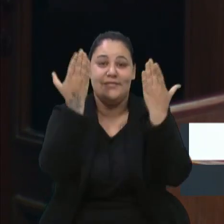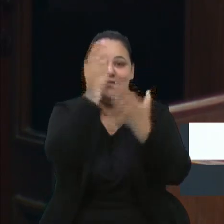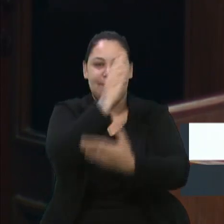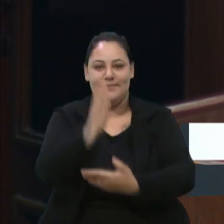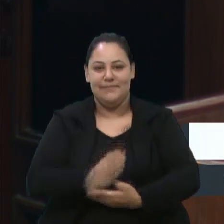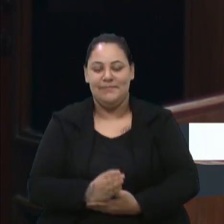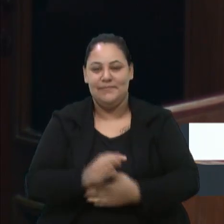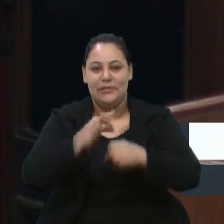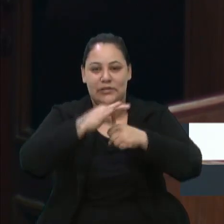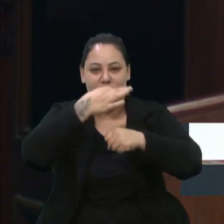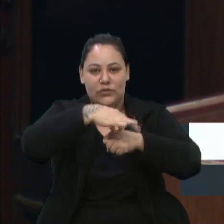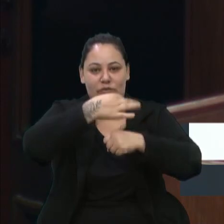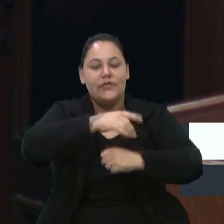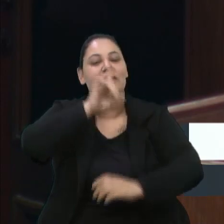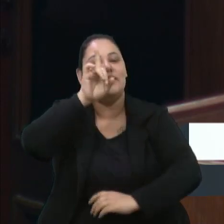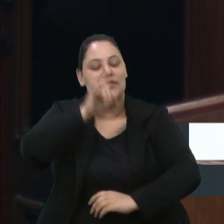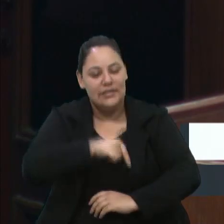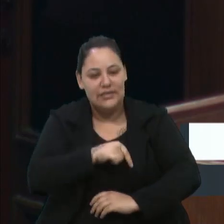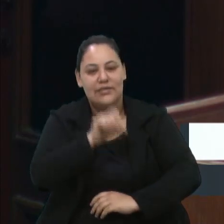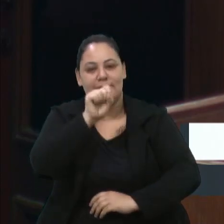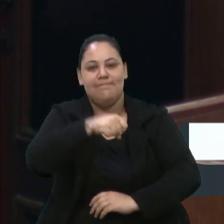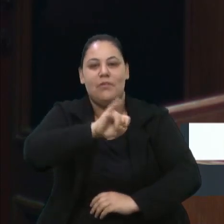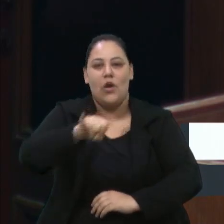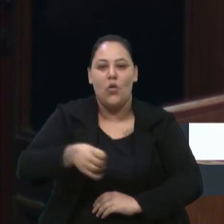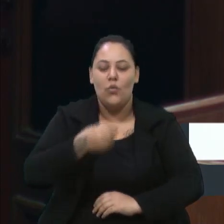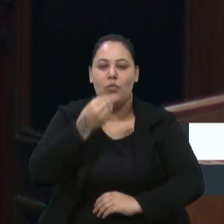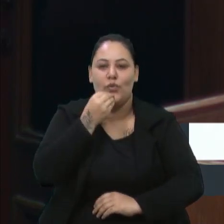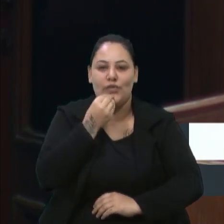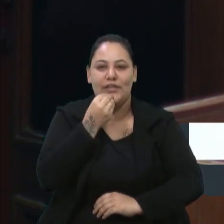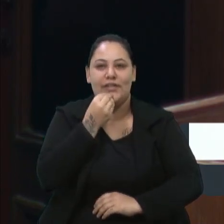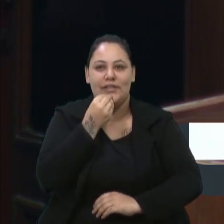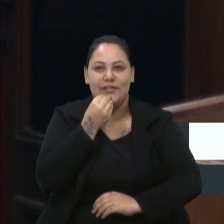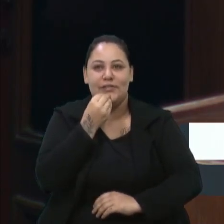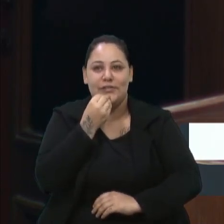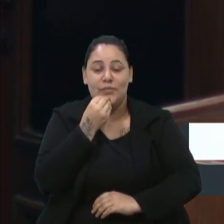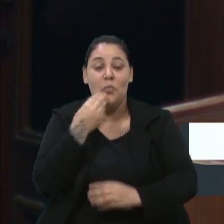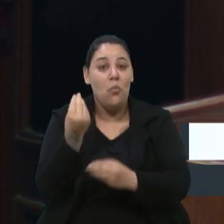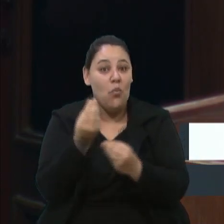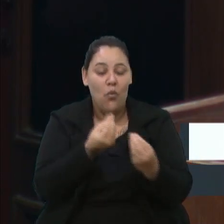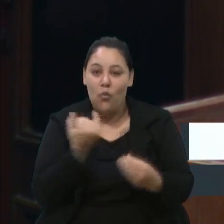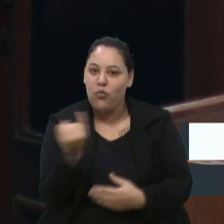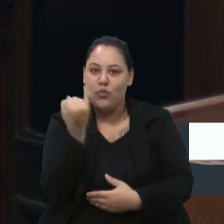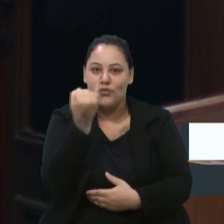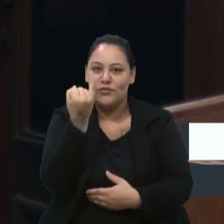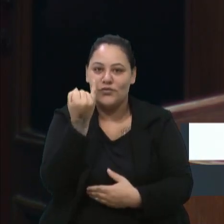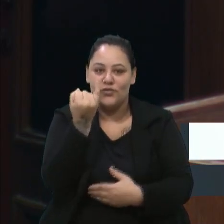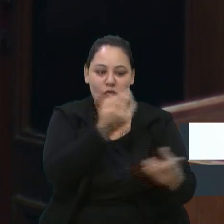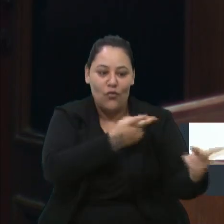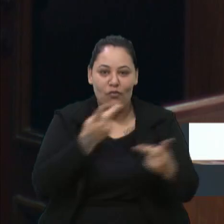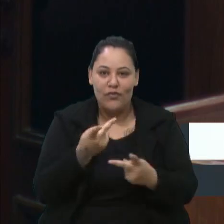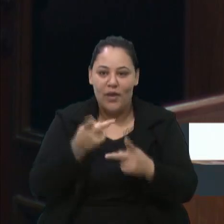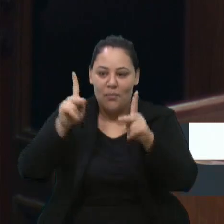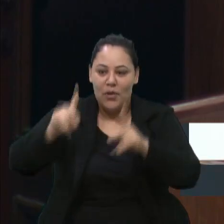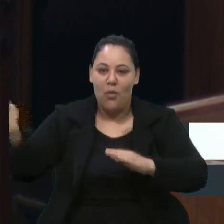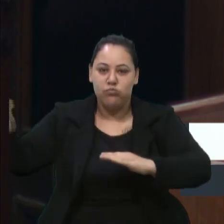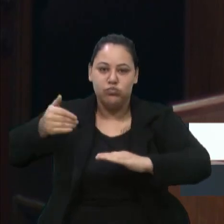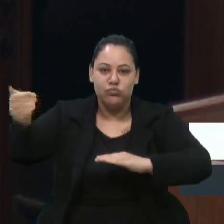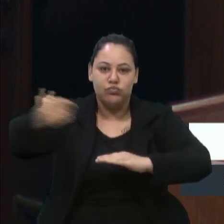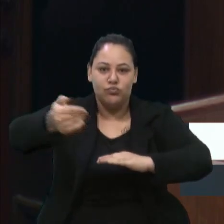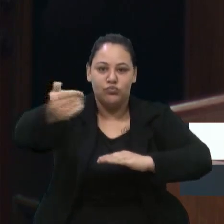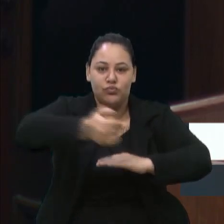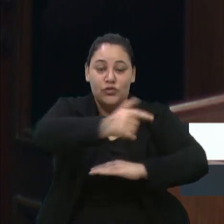Uva é, sim, uma oportunidade enorme de a gente trazer pessoas de outros municípios, até